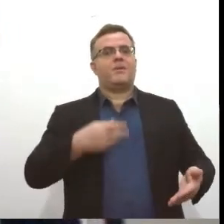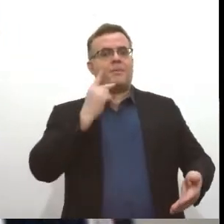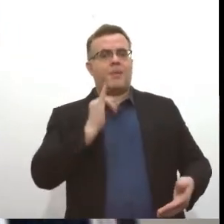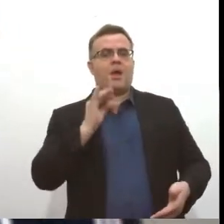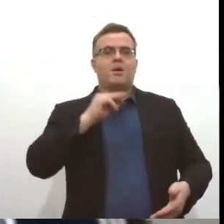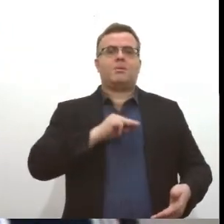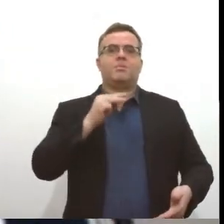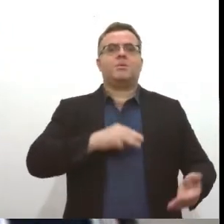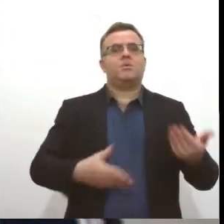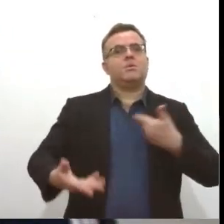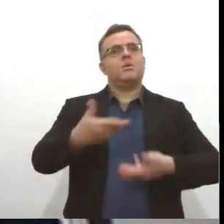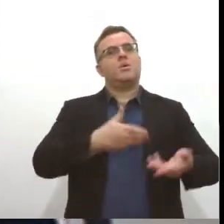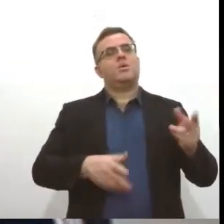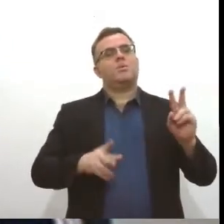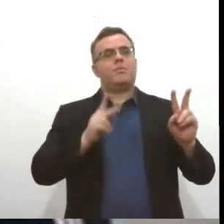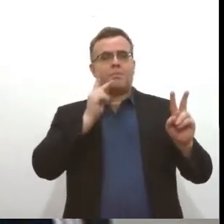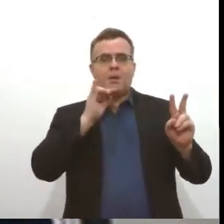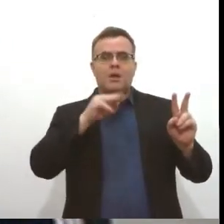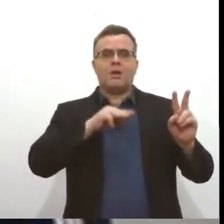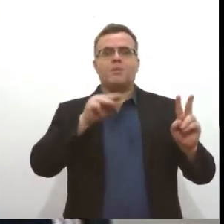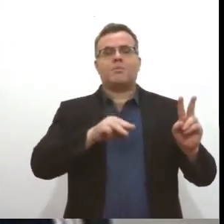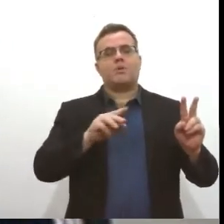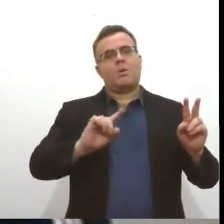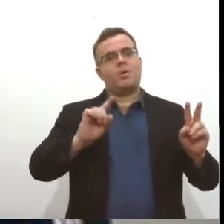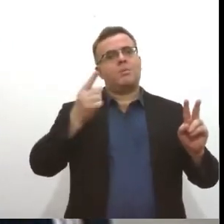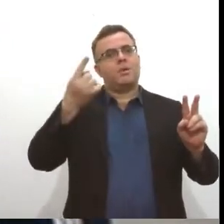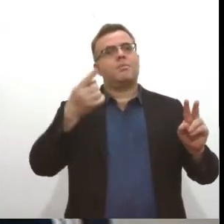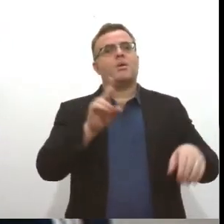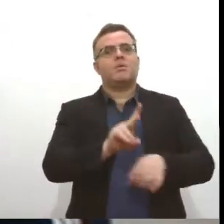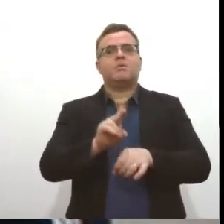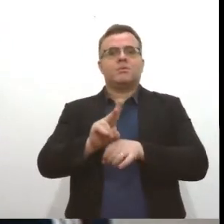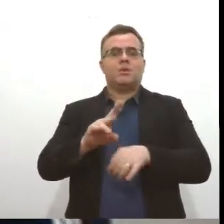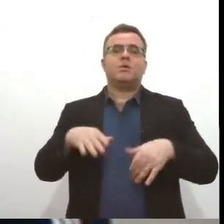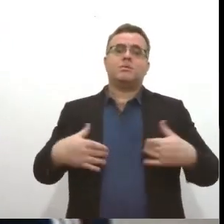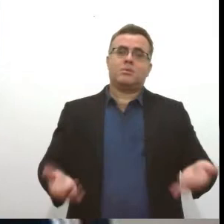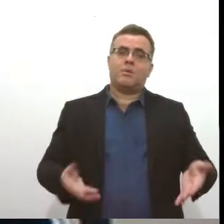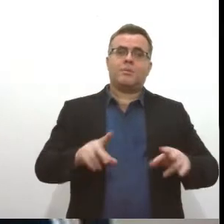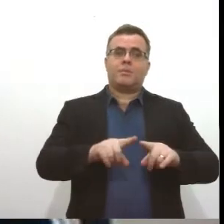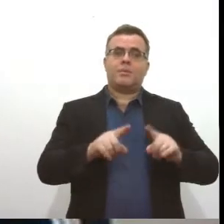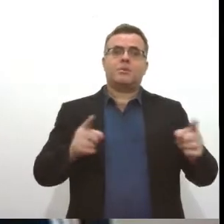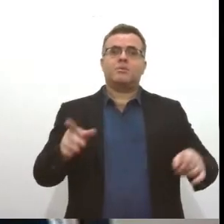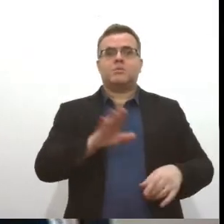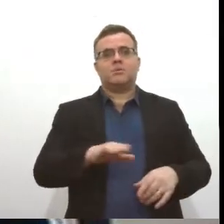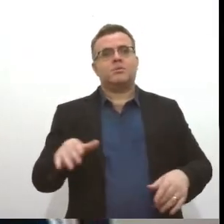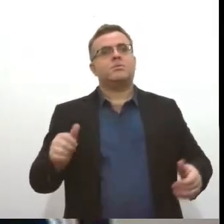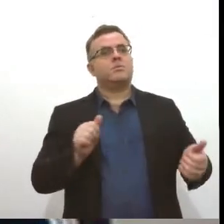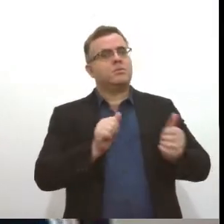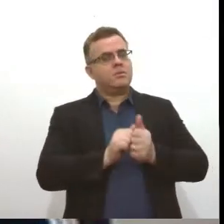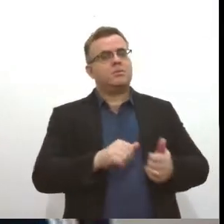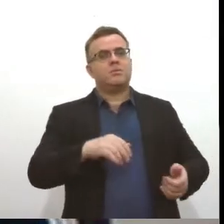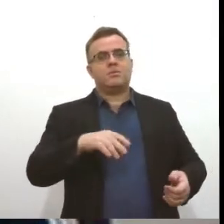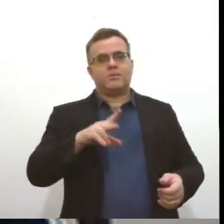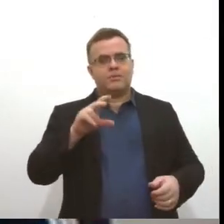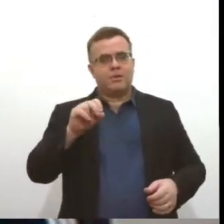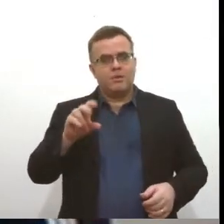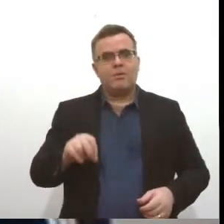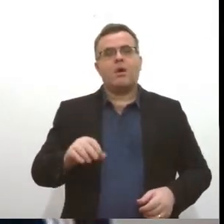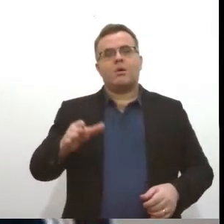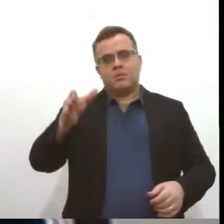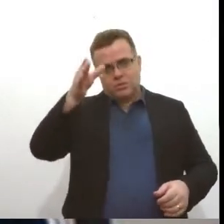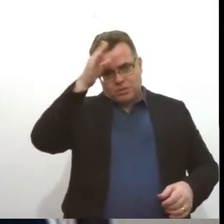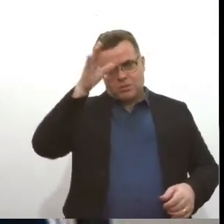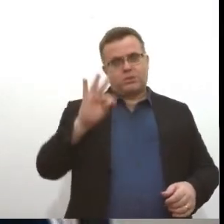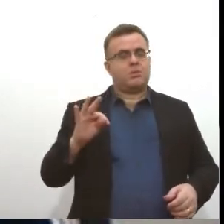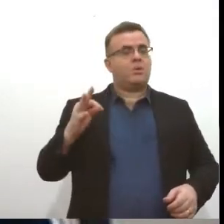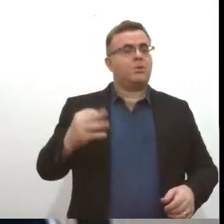primeiros cuidadores. Mas a criança também tem direito de conviver com os avós, com os tios, os primos, enfim, com a sua